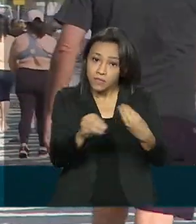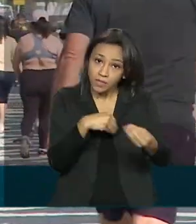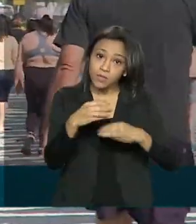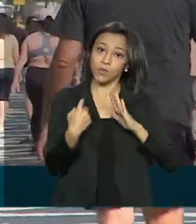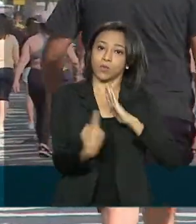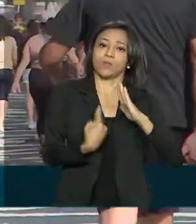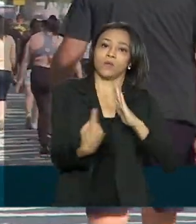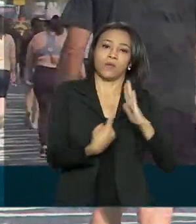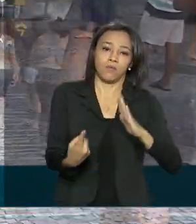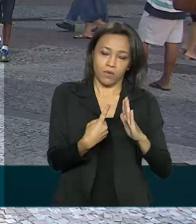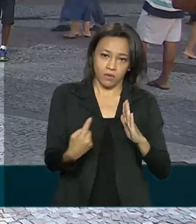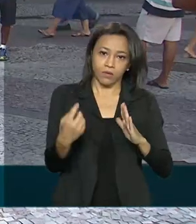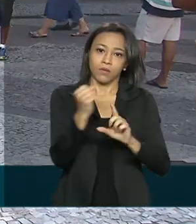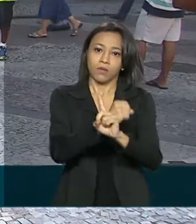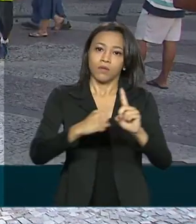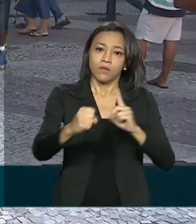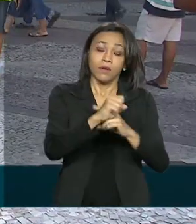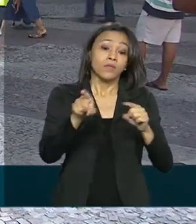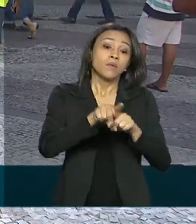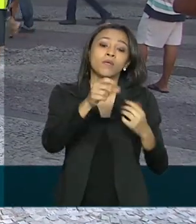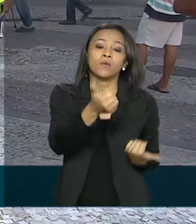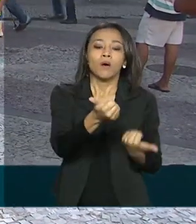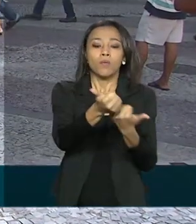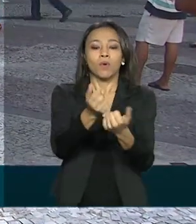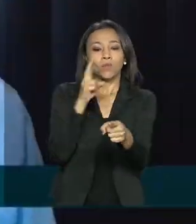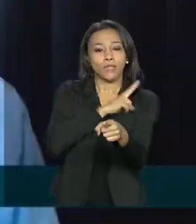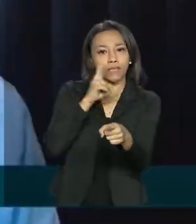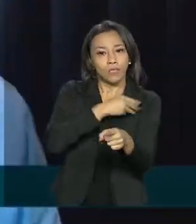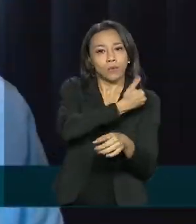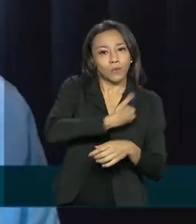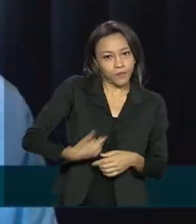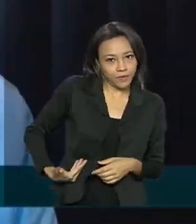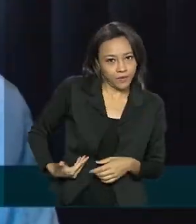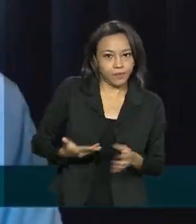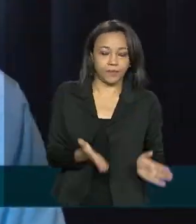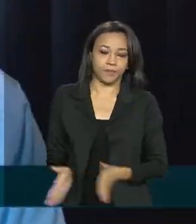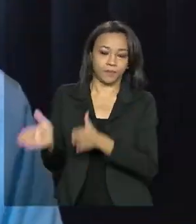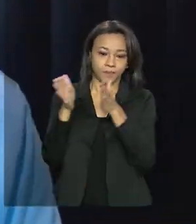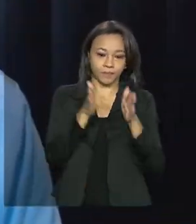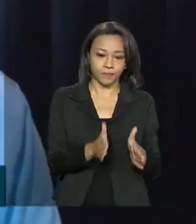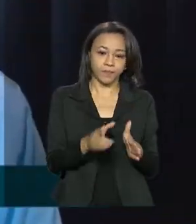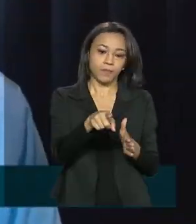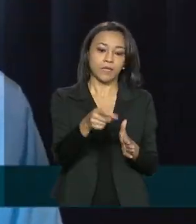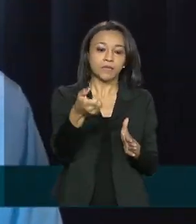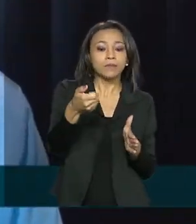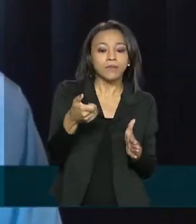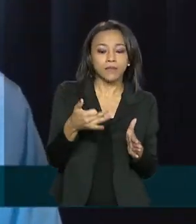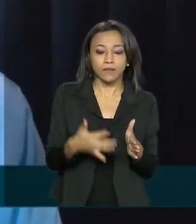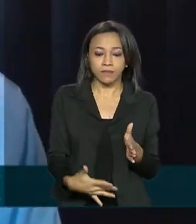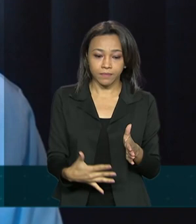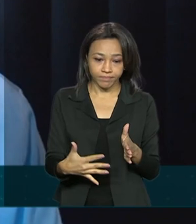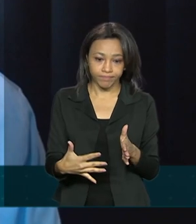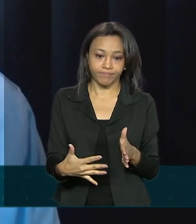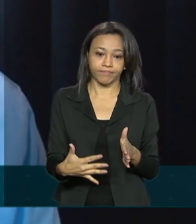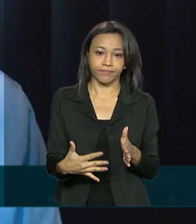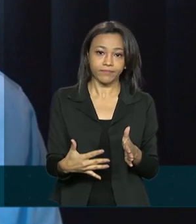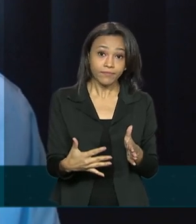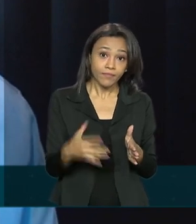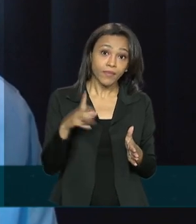social, além do auxílio emergencial do governo. Os supermercados tiveram ali uma